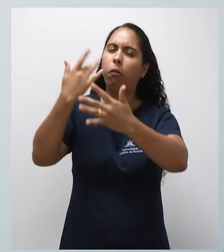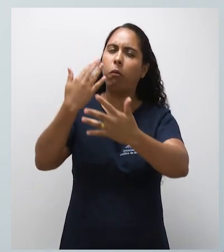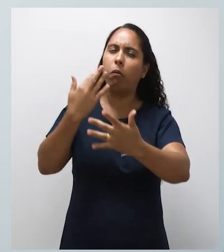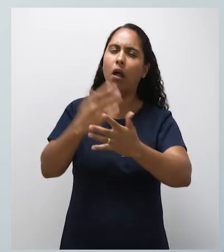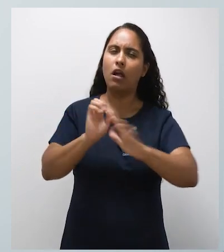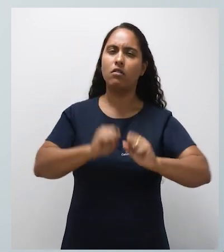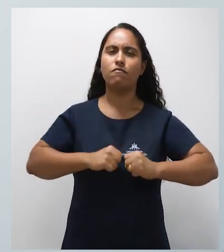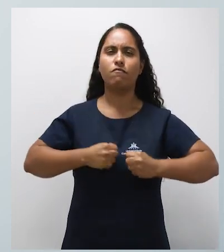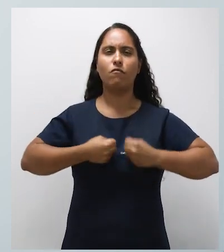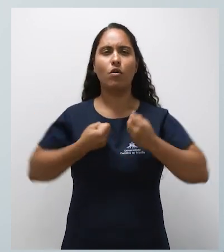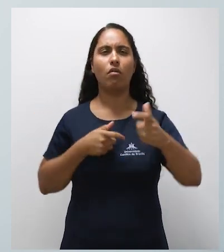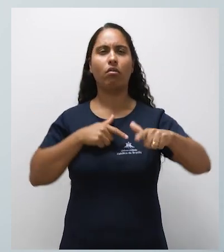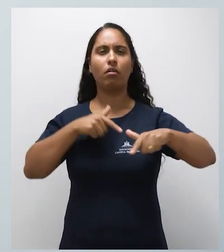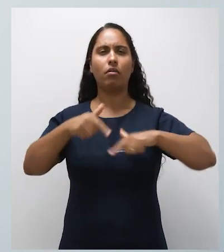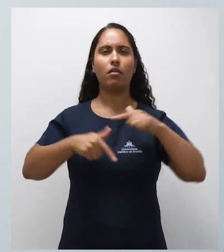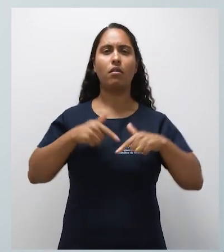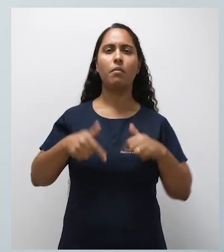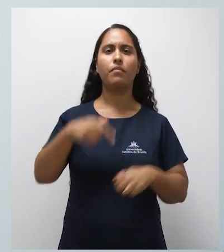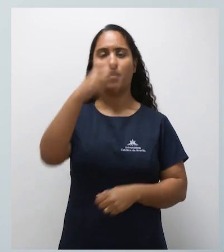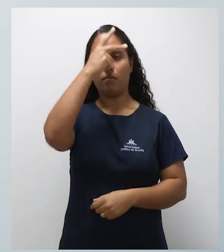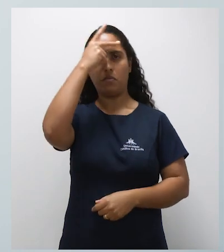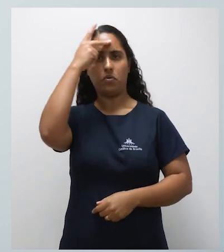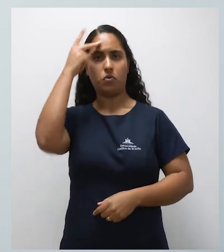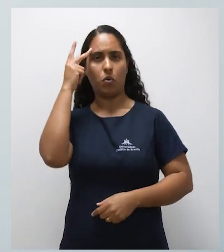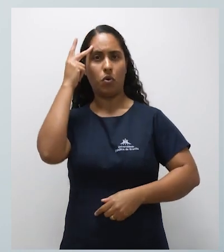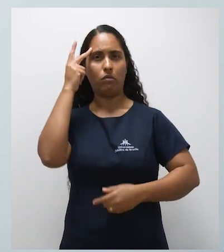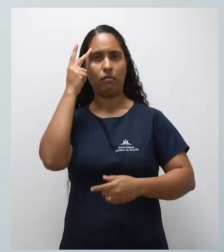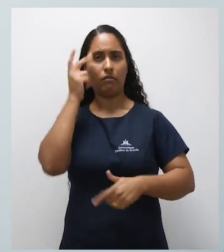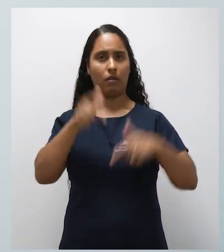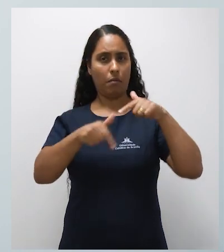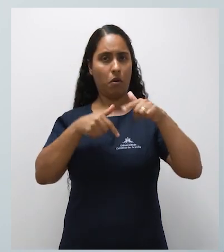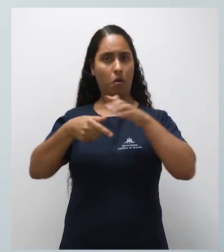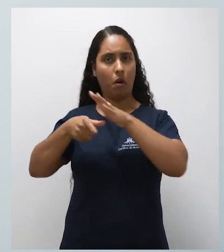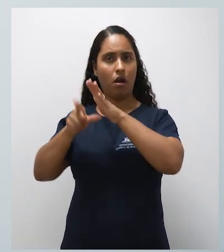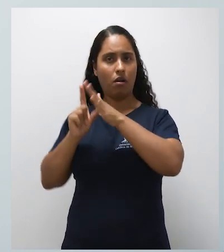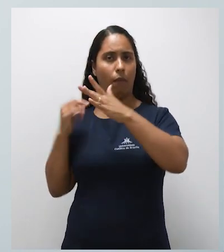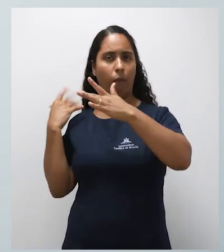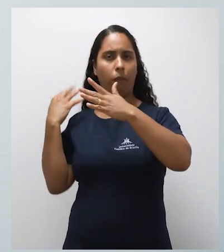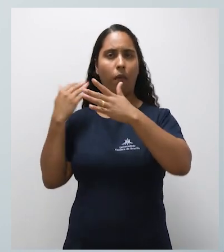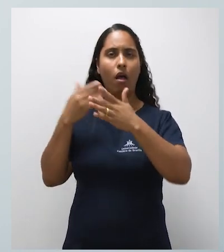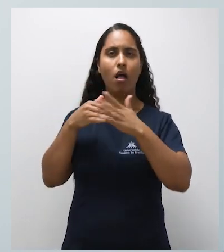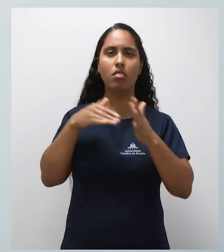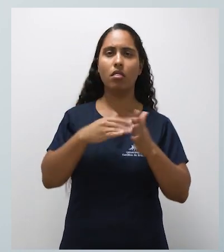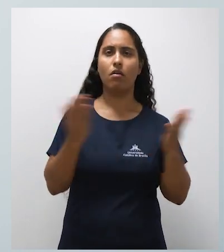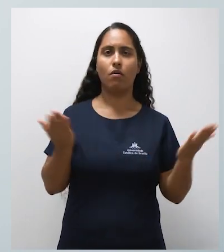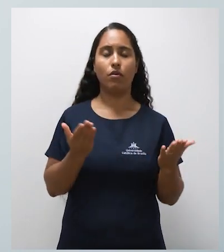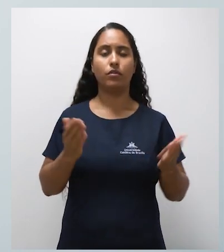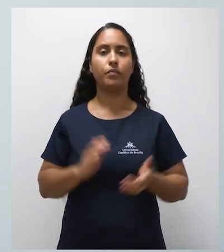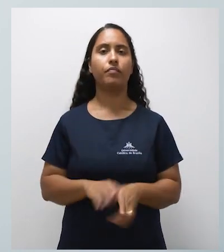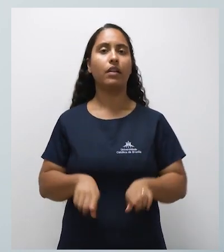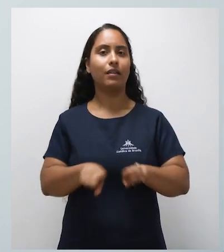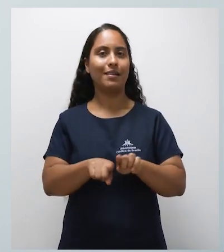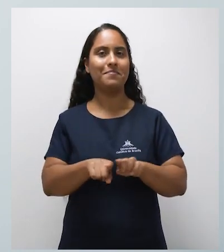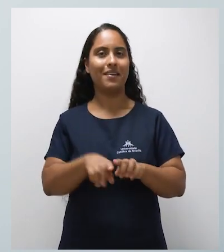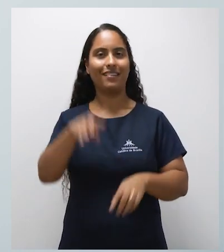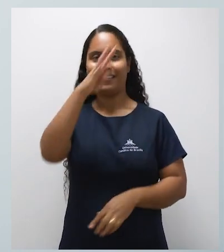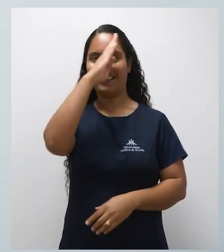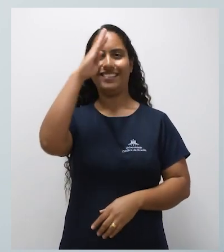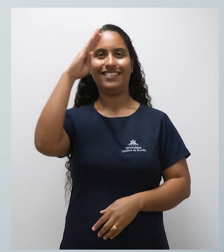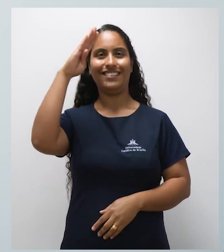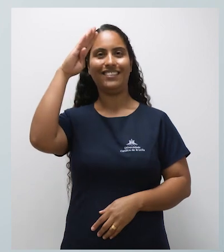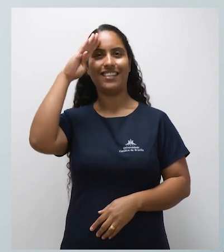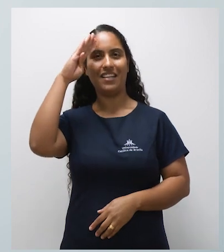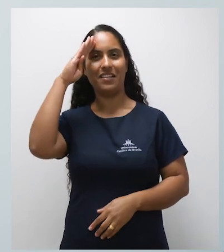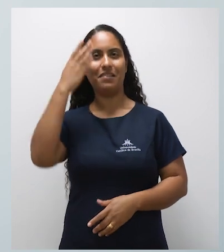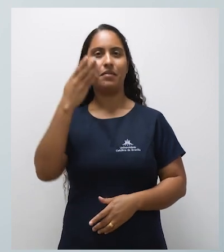construída com muita dedicação, esforço, empenho das pessoas que nos antecederam. Entre essas